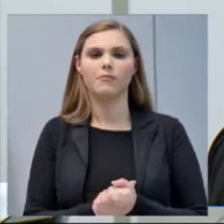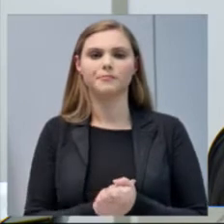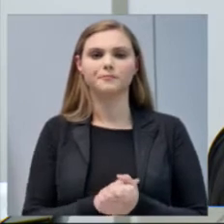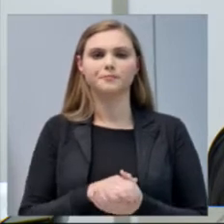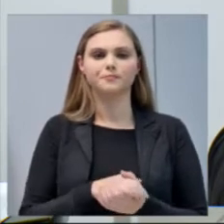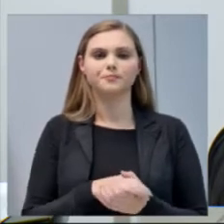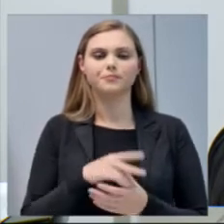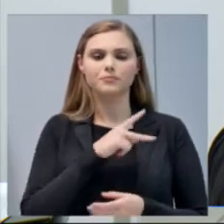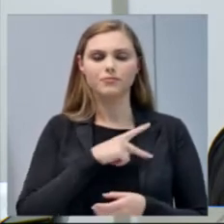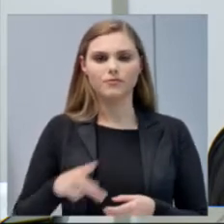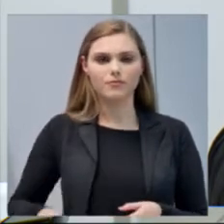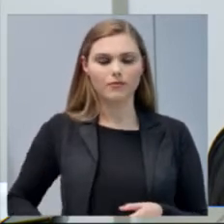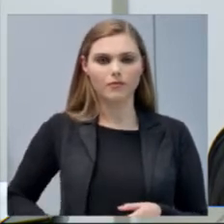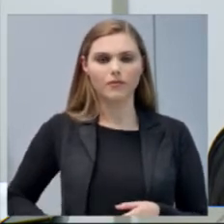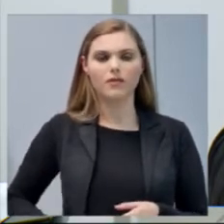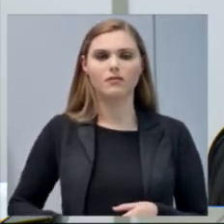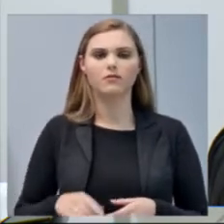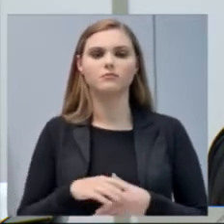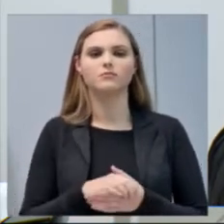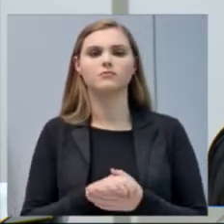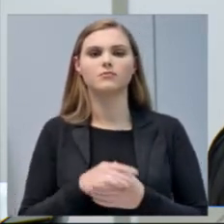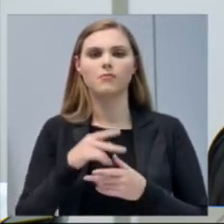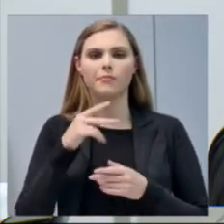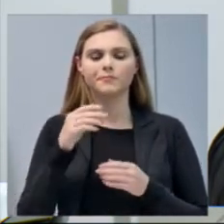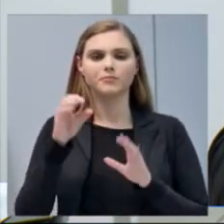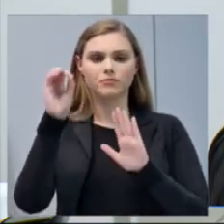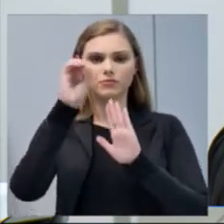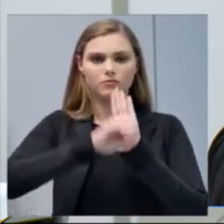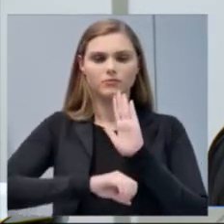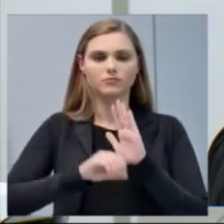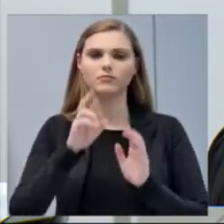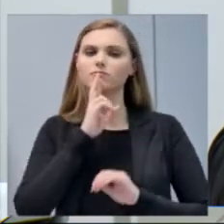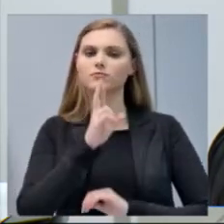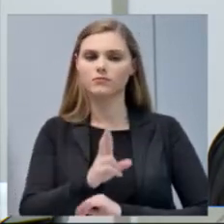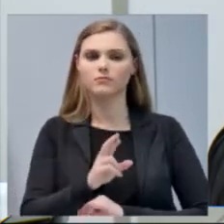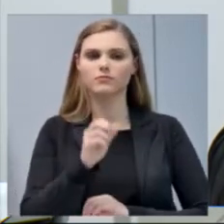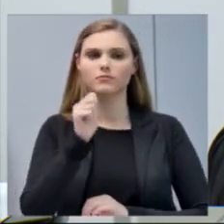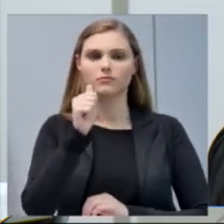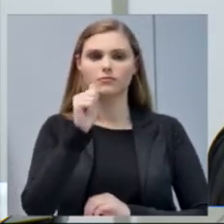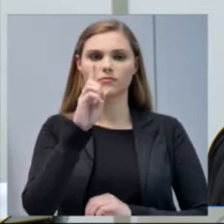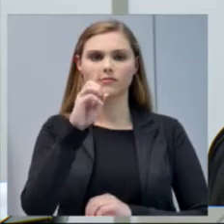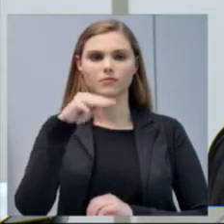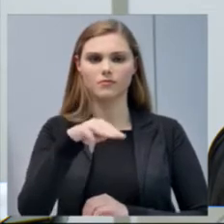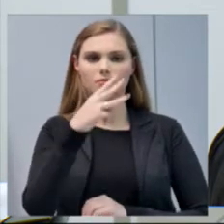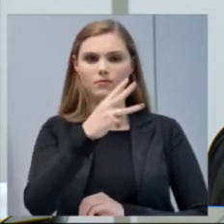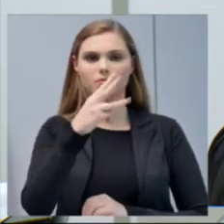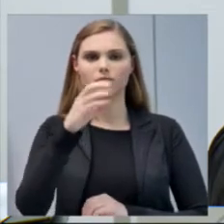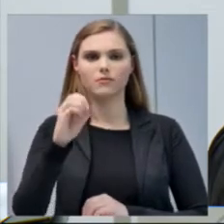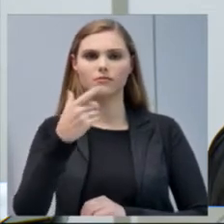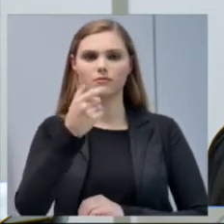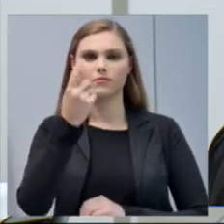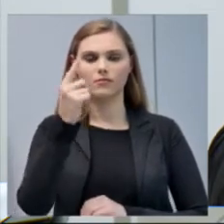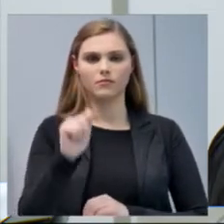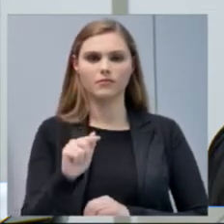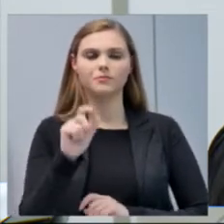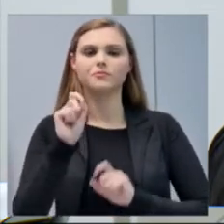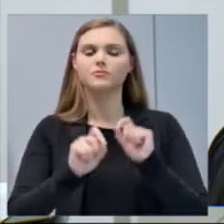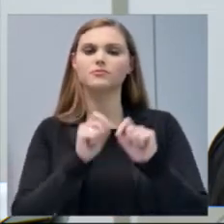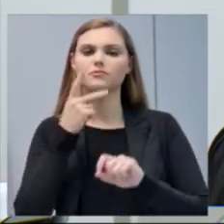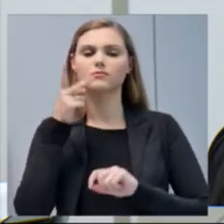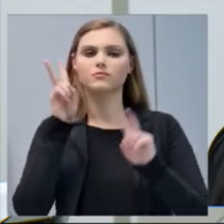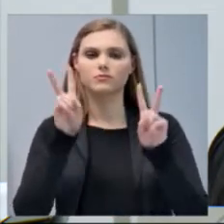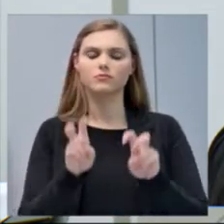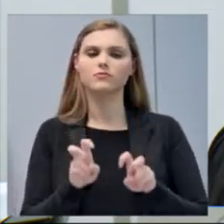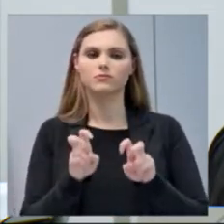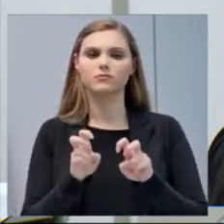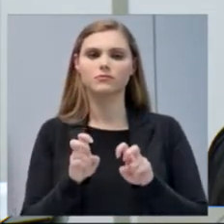respondendo ao nosso ofício número ADM 330, 2017, que versava sobre a